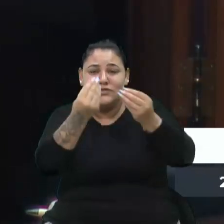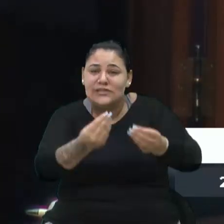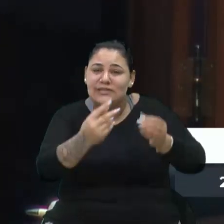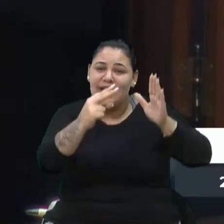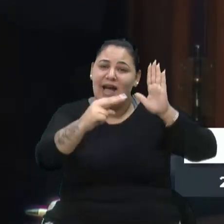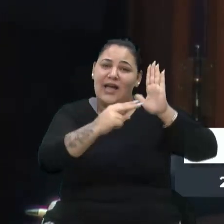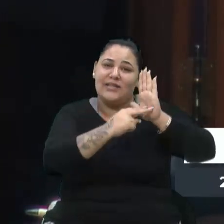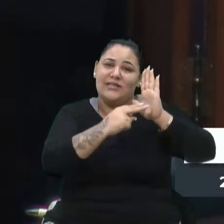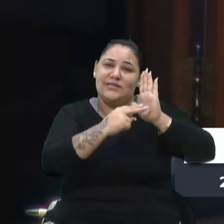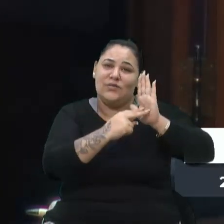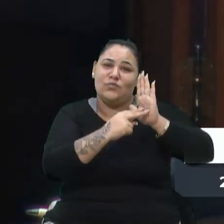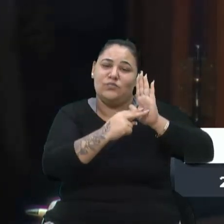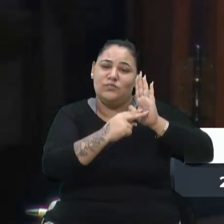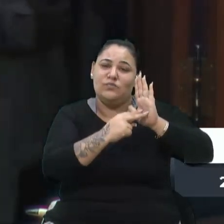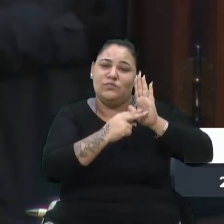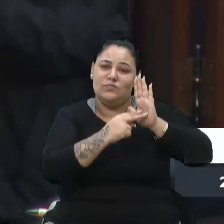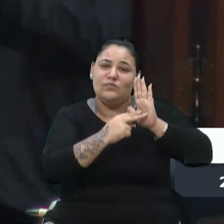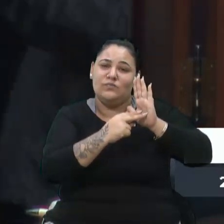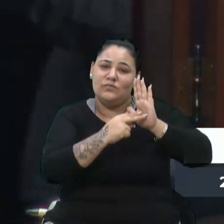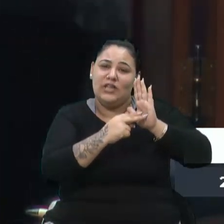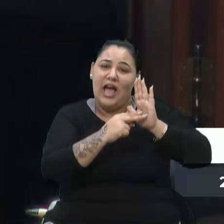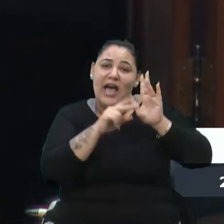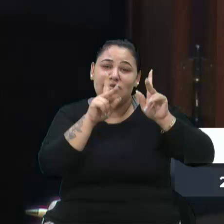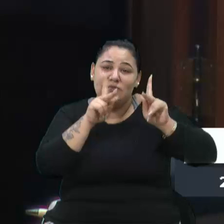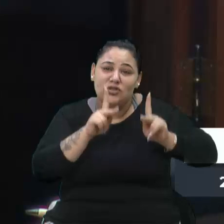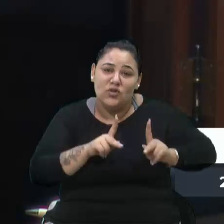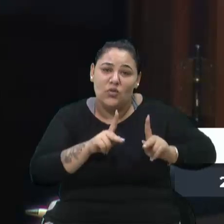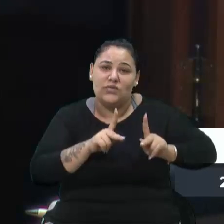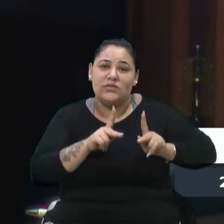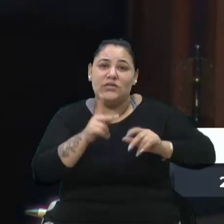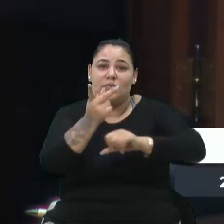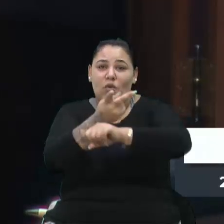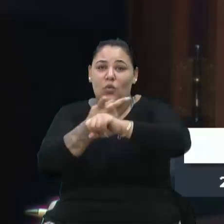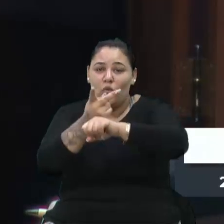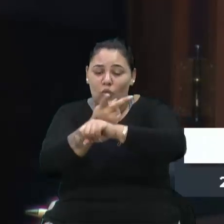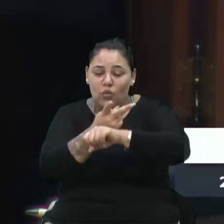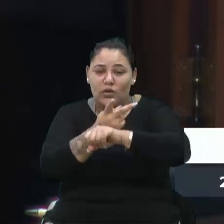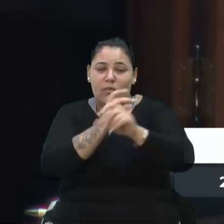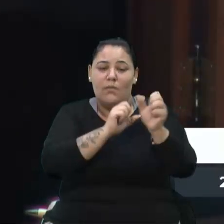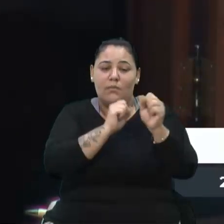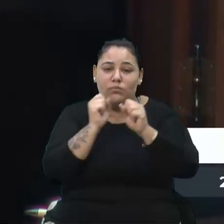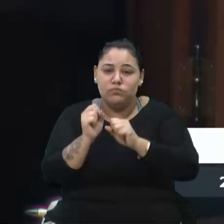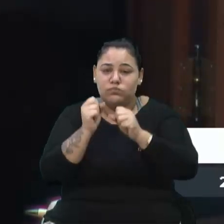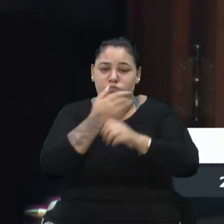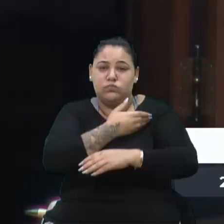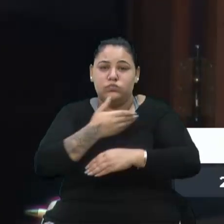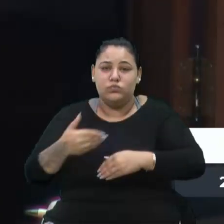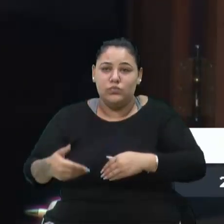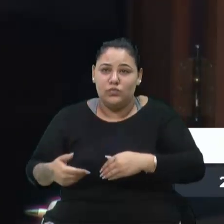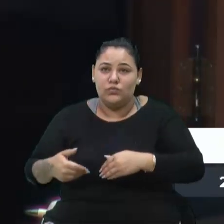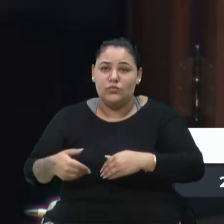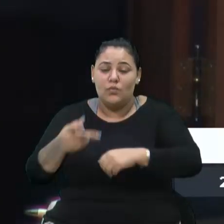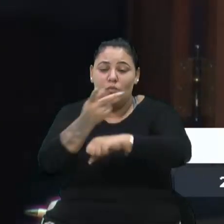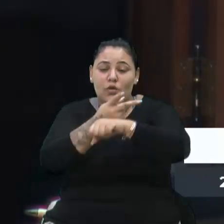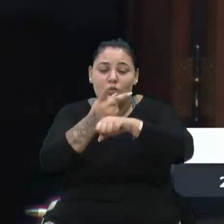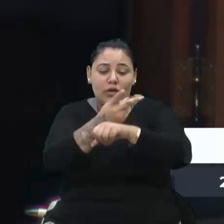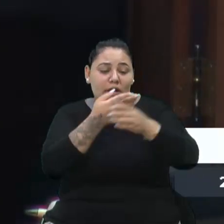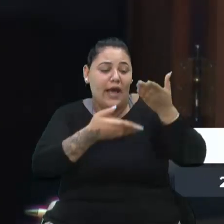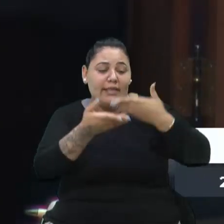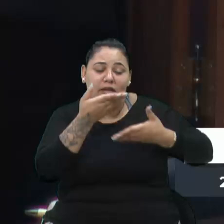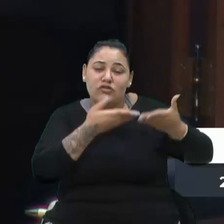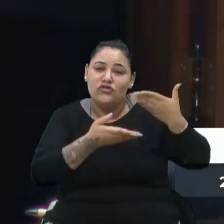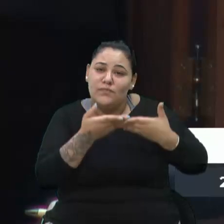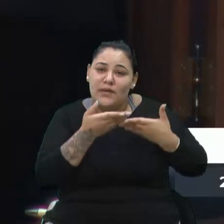às pessoas que recorrem ao poder público, no sentido de buscar, então, atendimento nas unidades